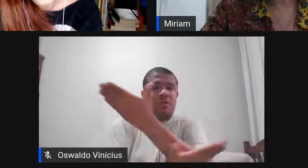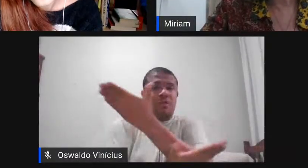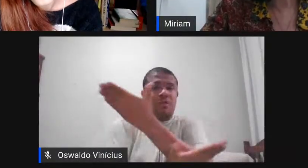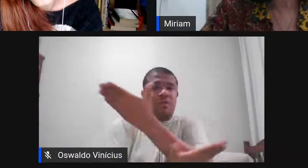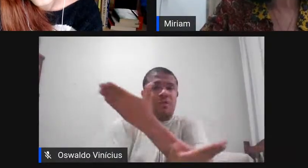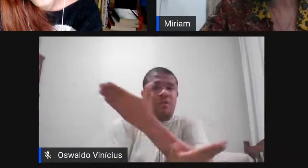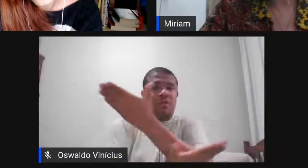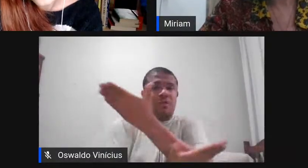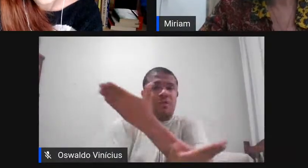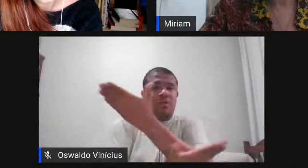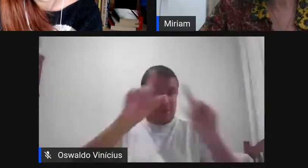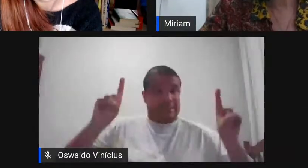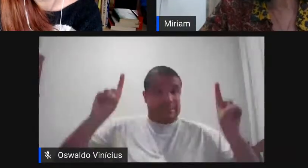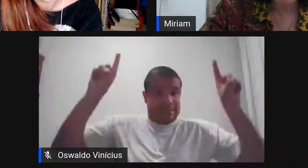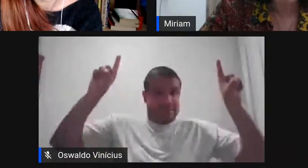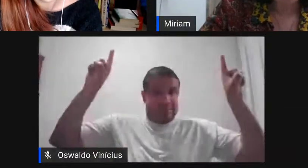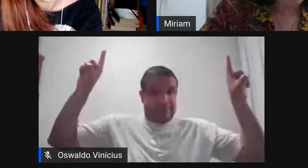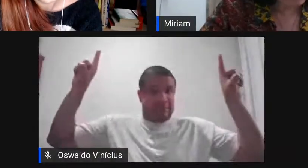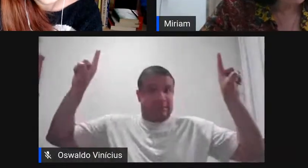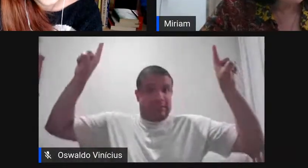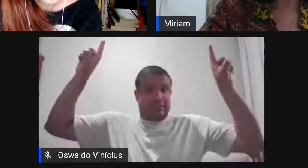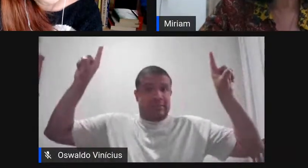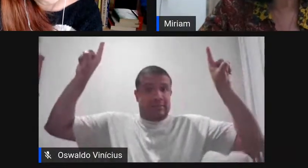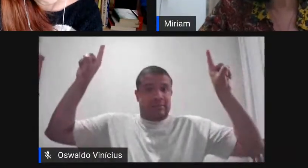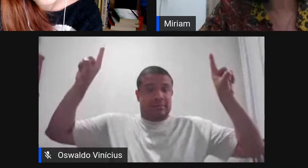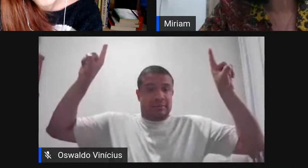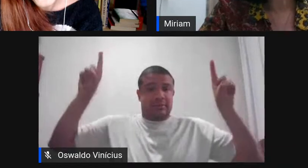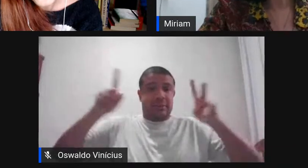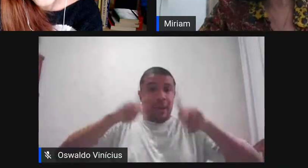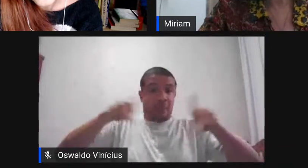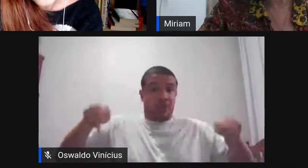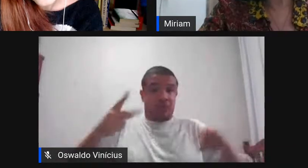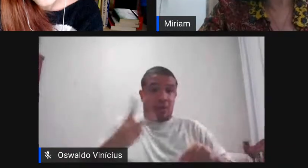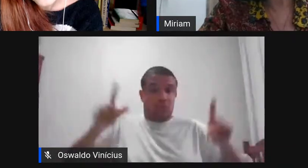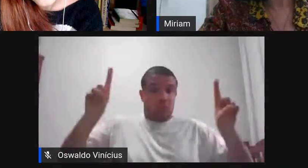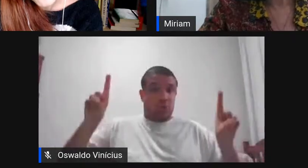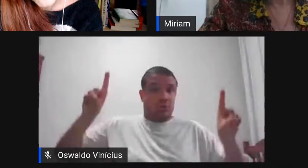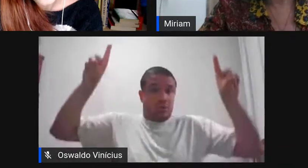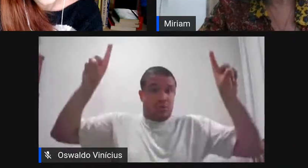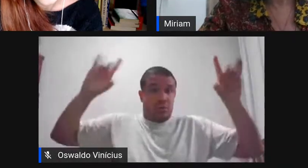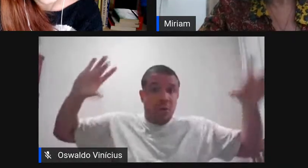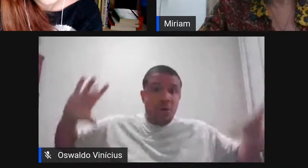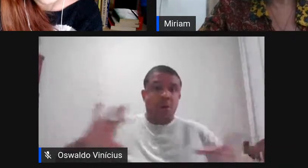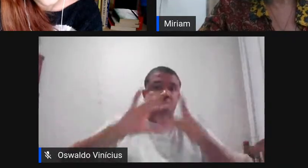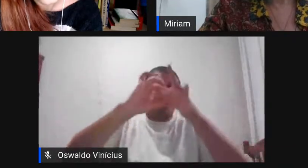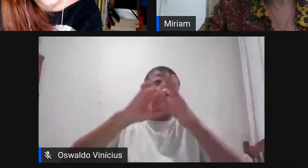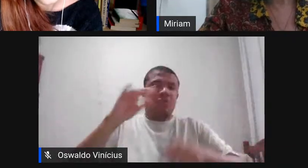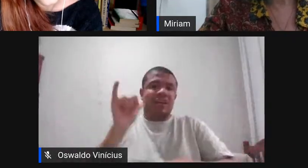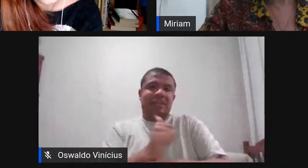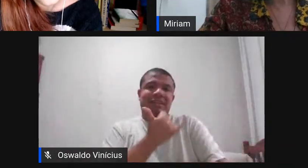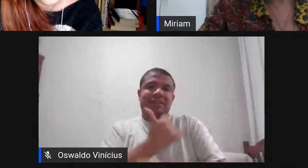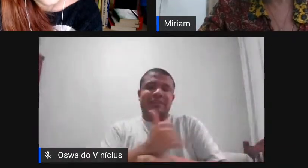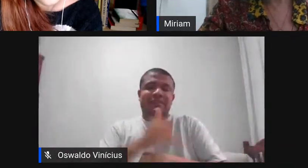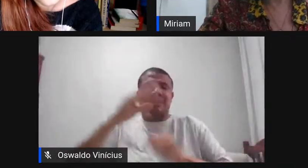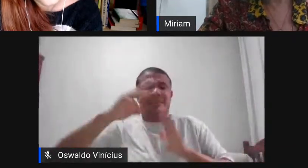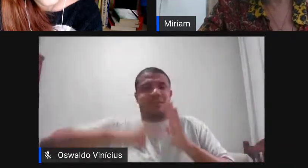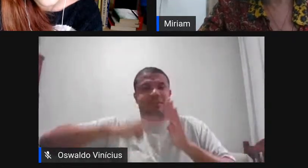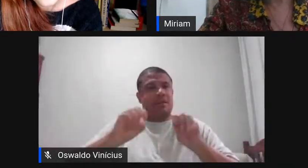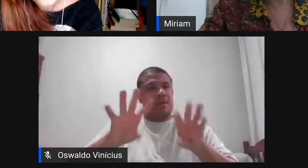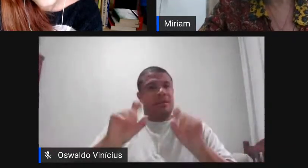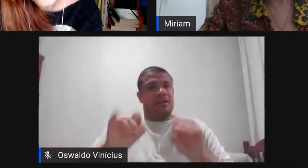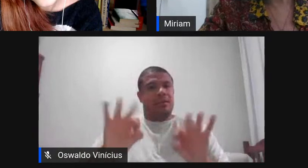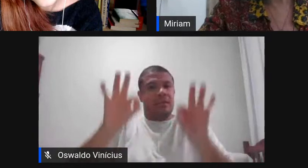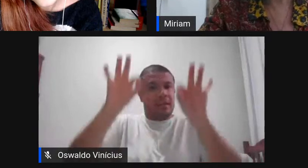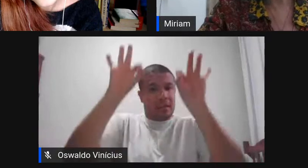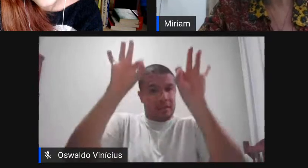em algum conteúdo durante um tempo durante muito tempo né então assim hoje ela já consegue um